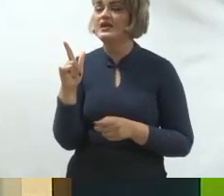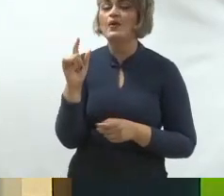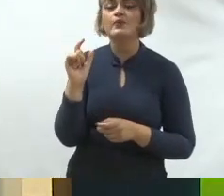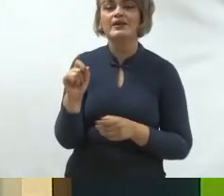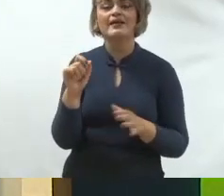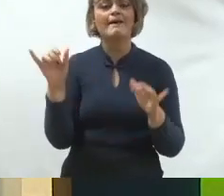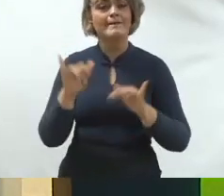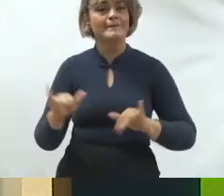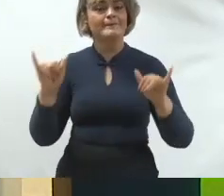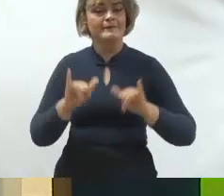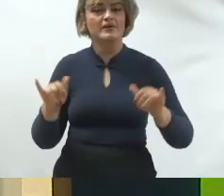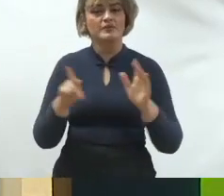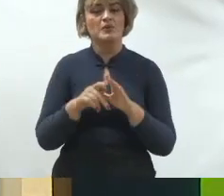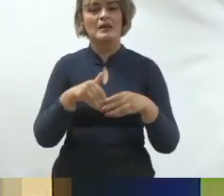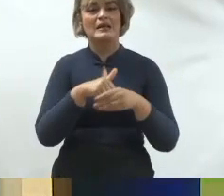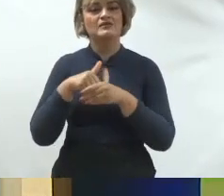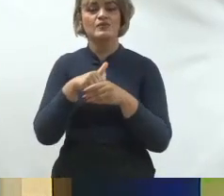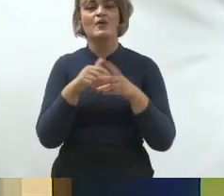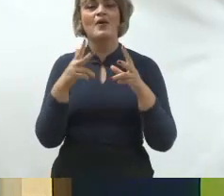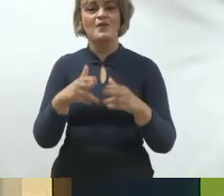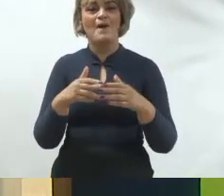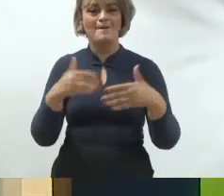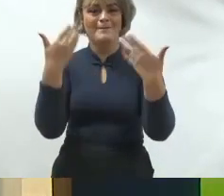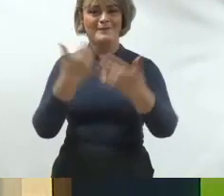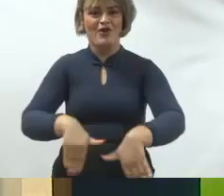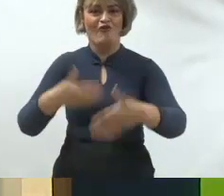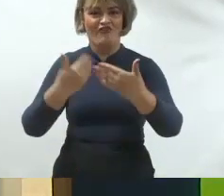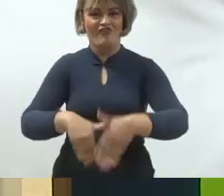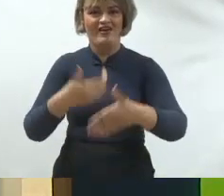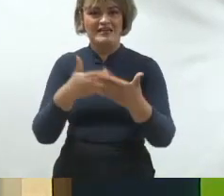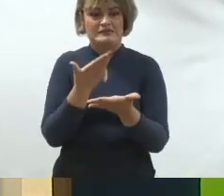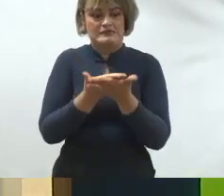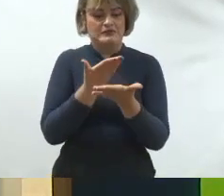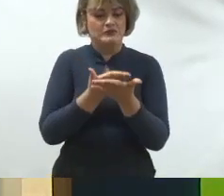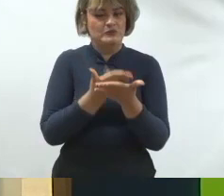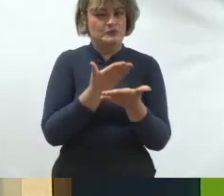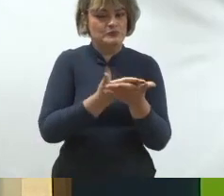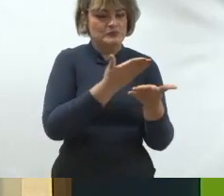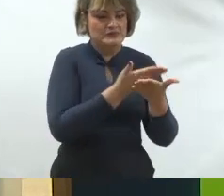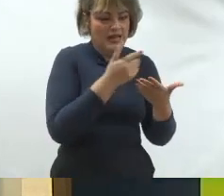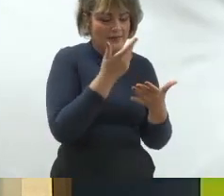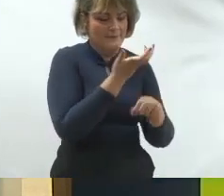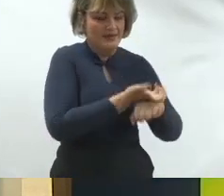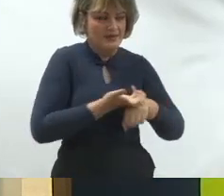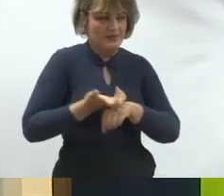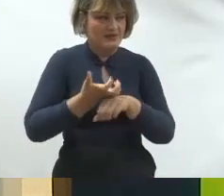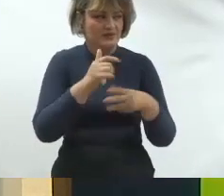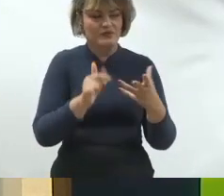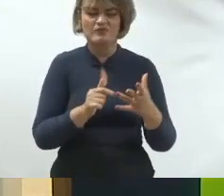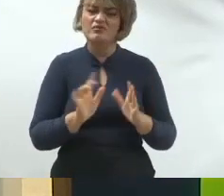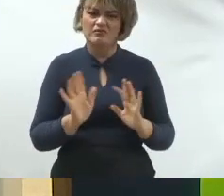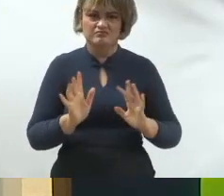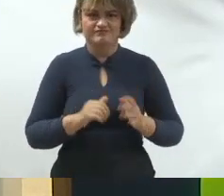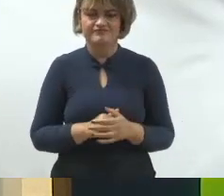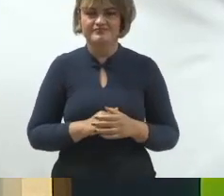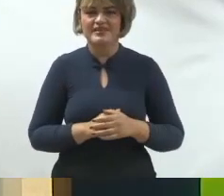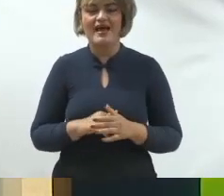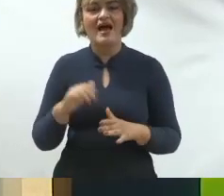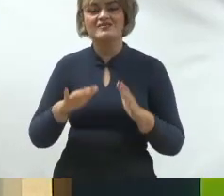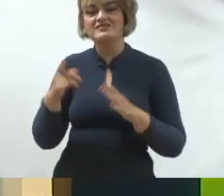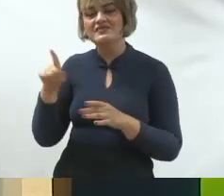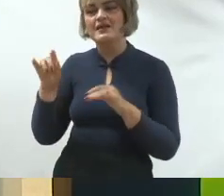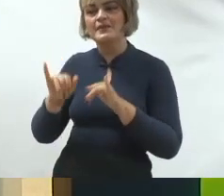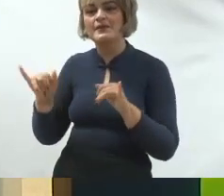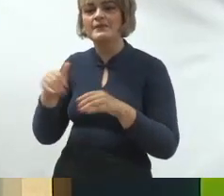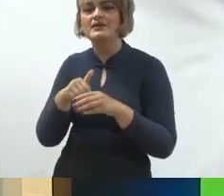campanha eleitoral não é provinha de vestibular que você tem que estudar todas as matérias, que caem todas as matérias. Então, sim, aí você vai para a campanha